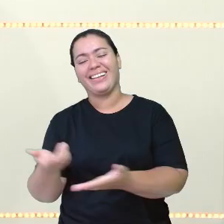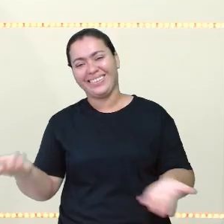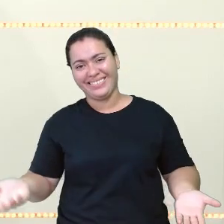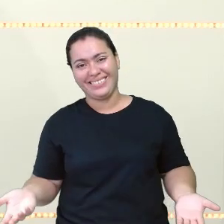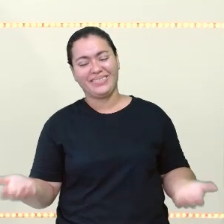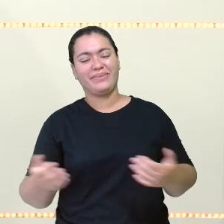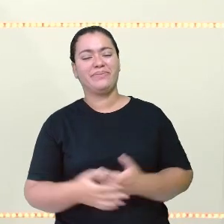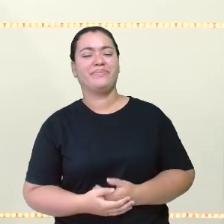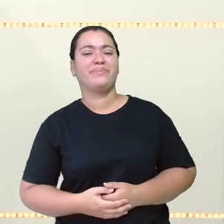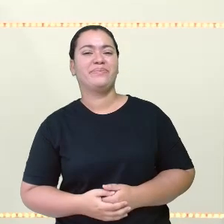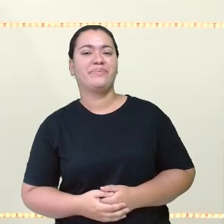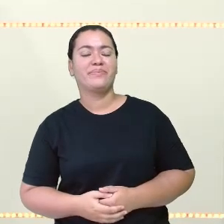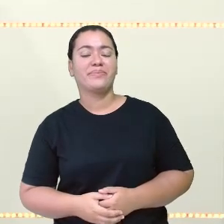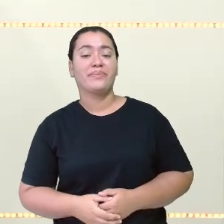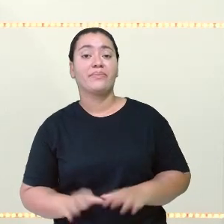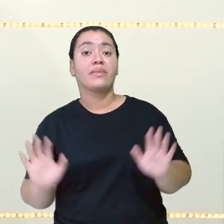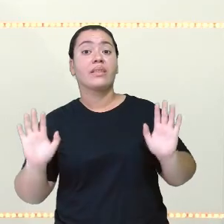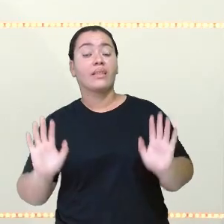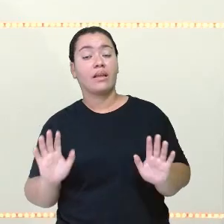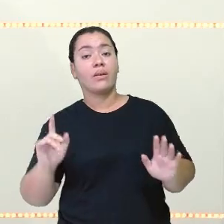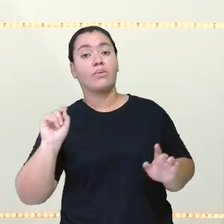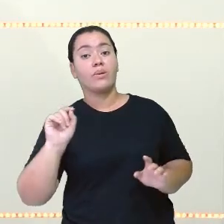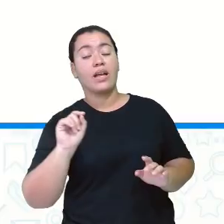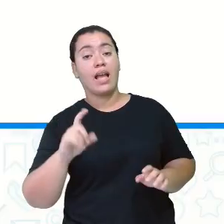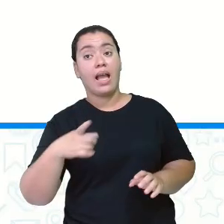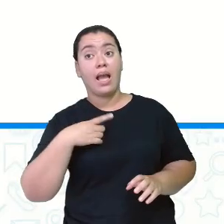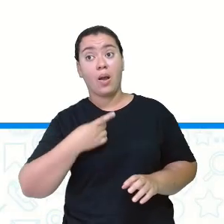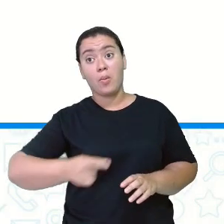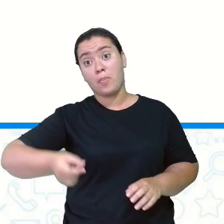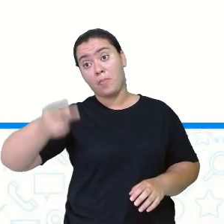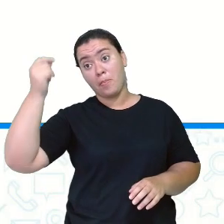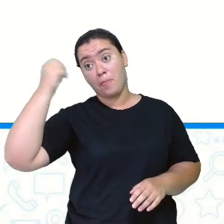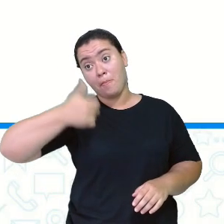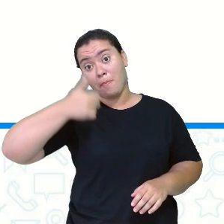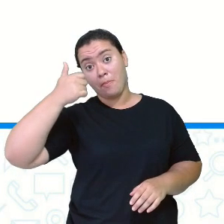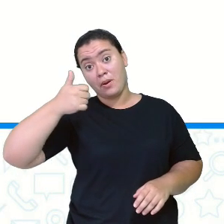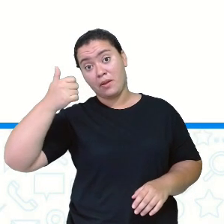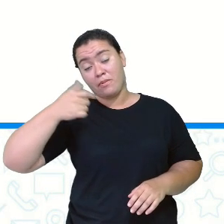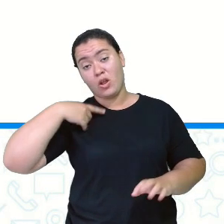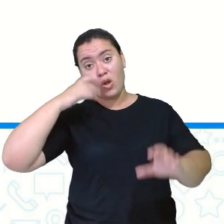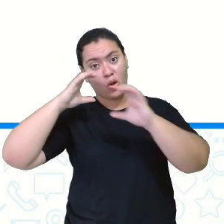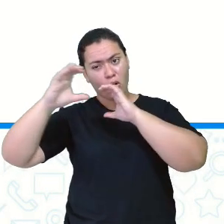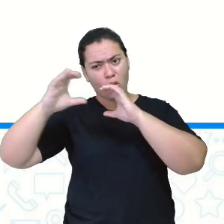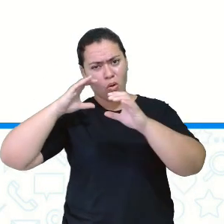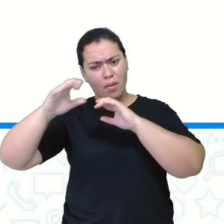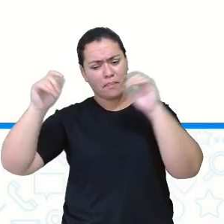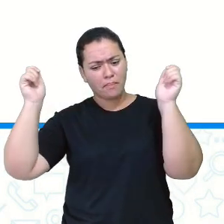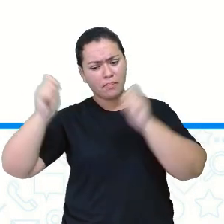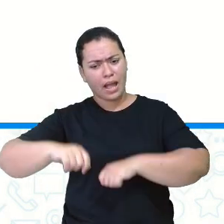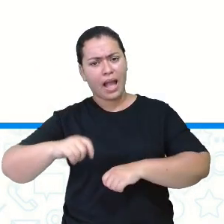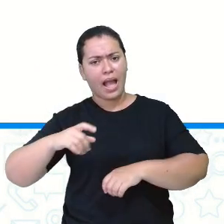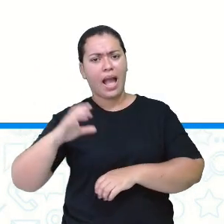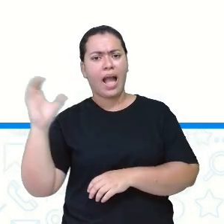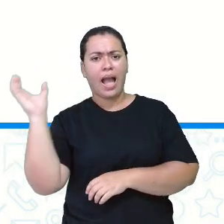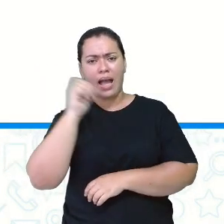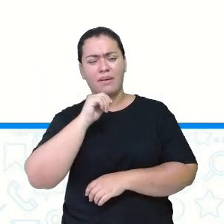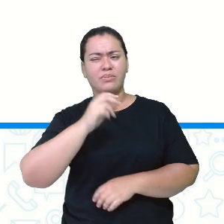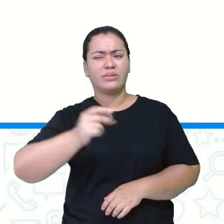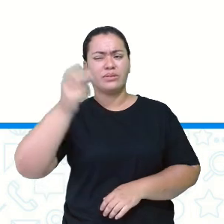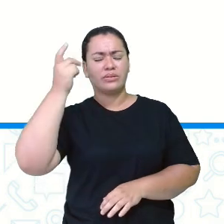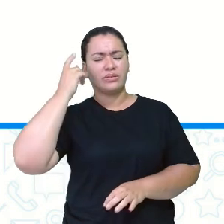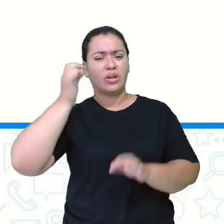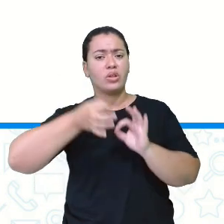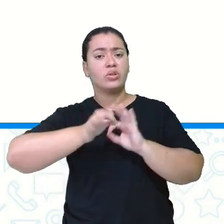Exatamente. Então, gente, olha, o primeiro sistema de comunicação capaz de transmitir qualquer mensagem rapidamente a grande